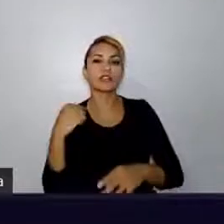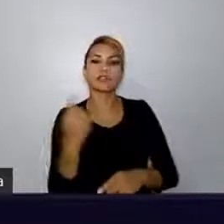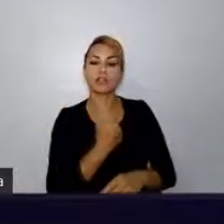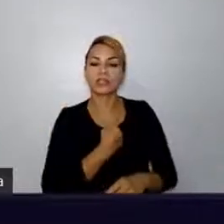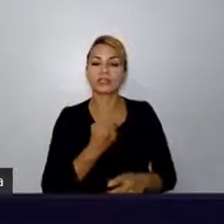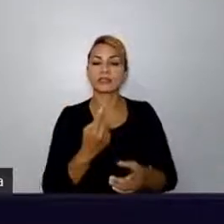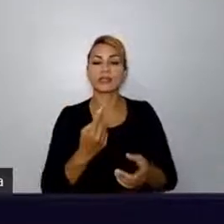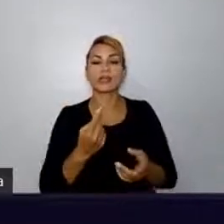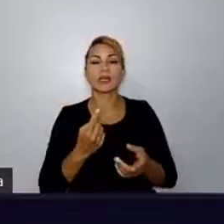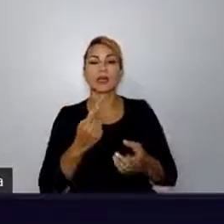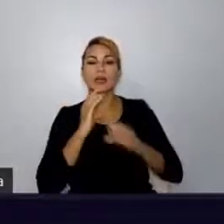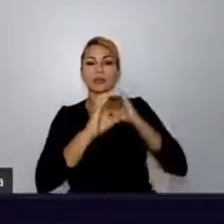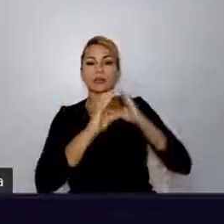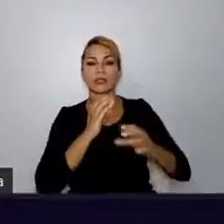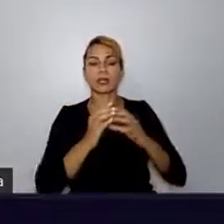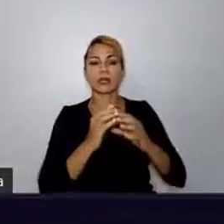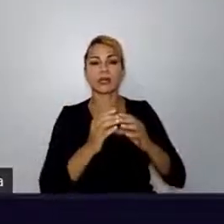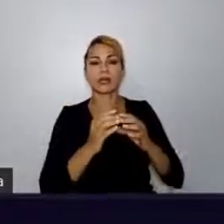julgamentos.